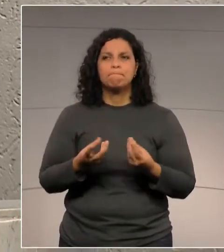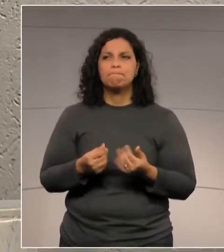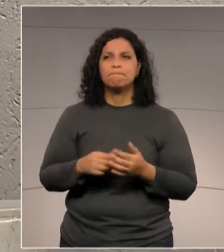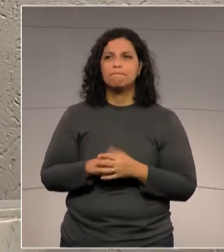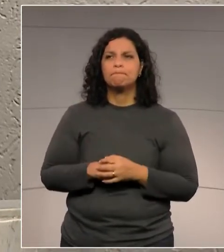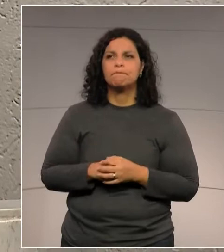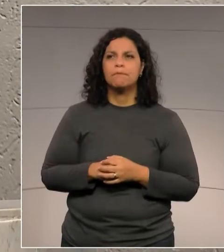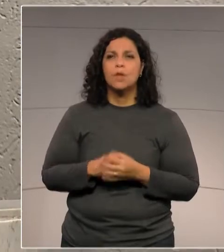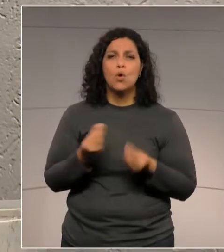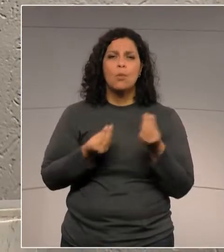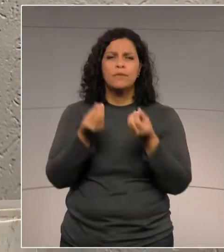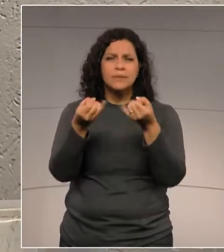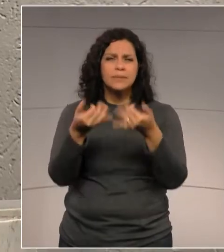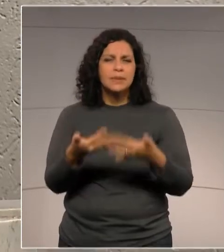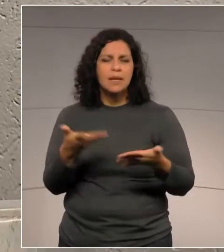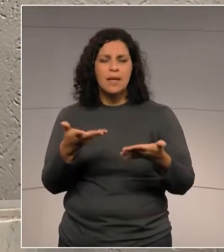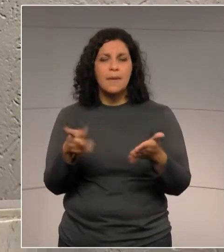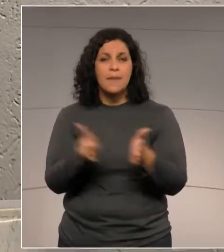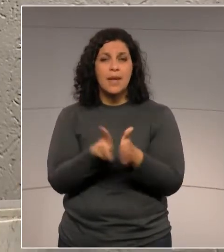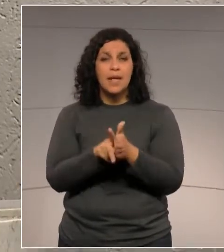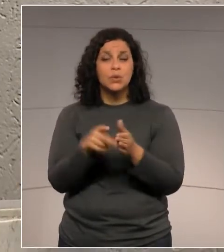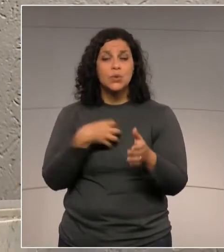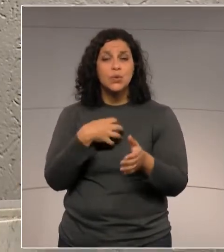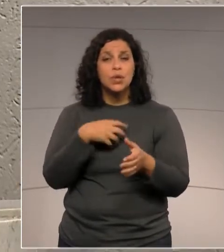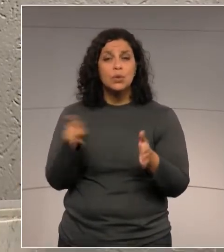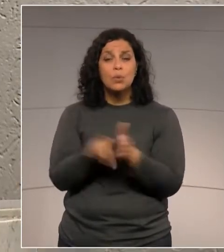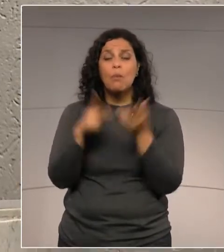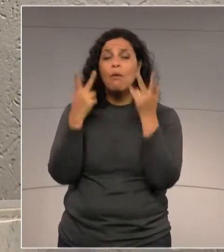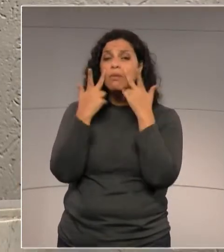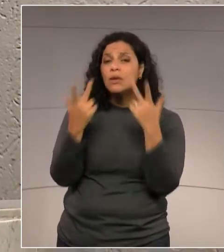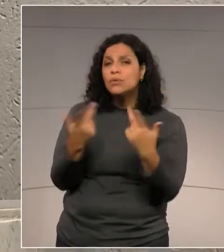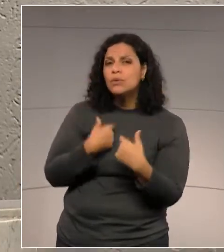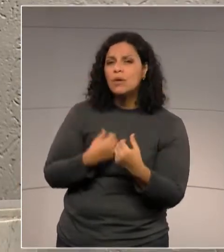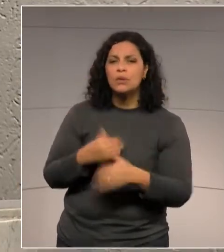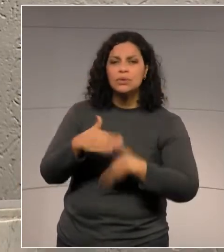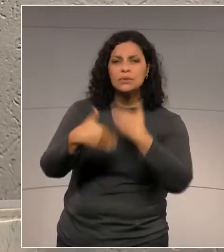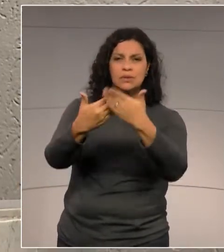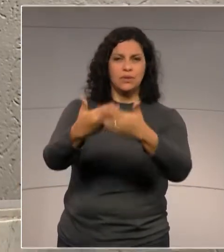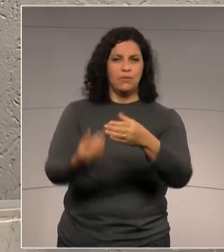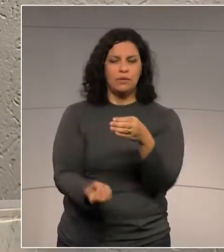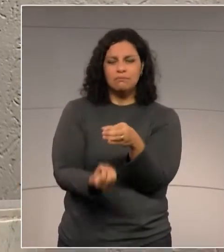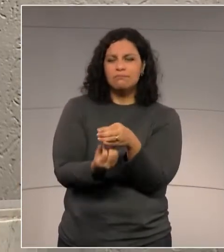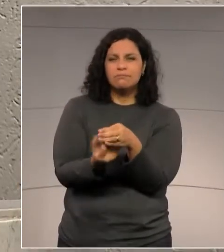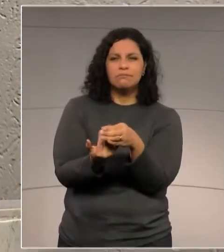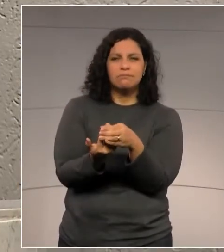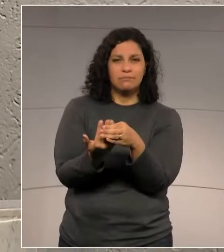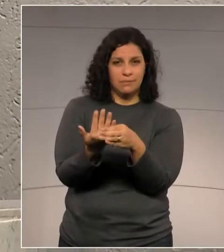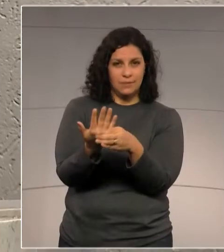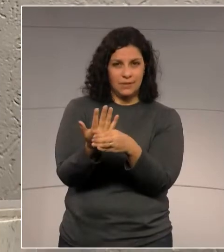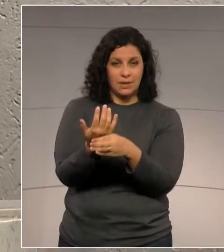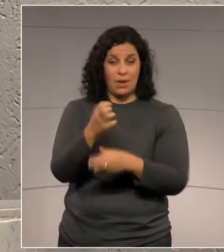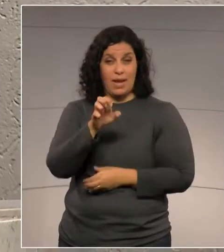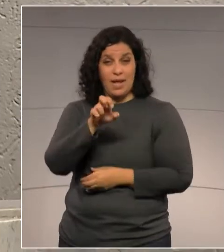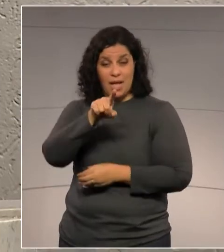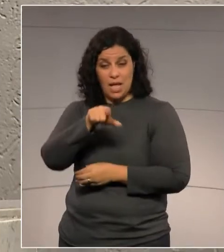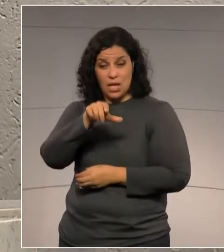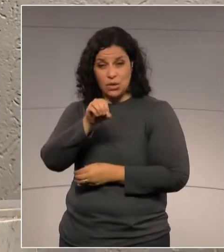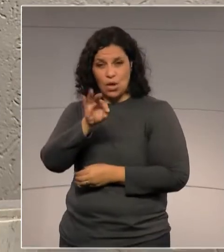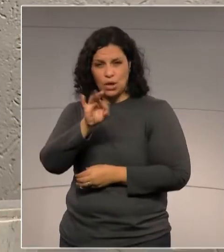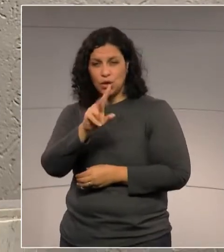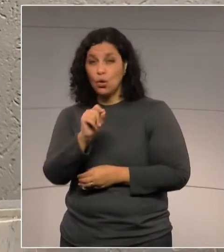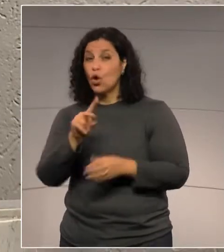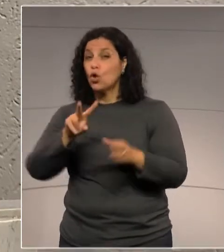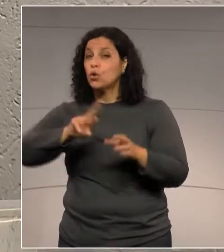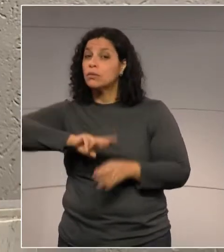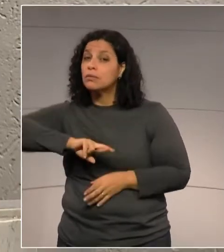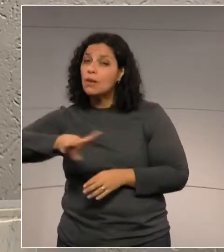uma dinâmica de crescimento natural. O que é vegetação exótica? É tudo aquilo que